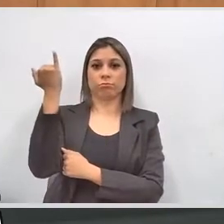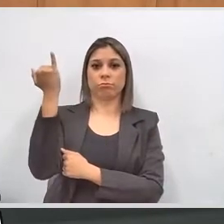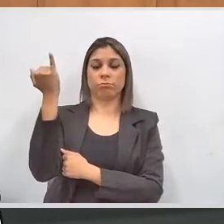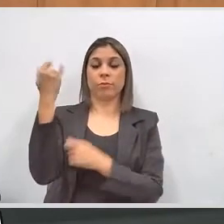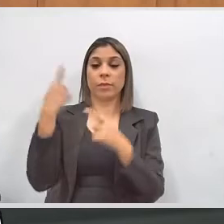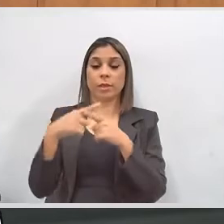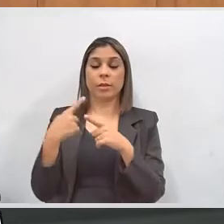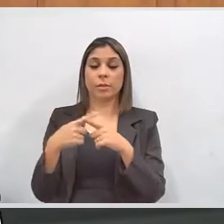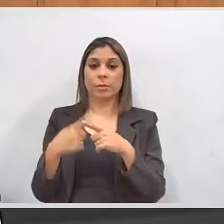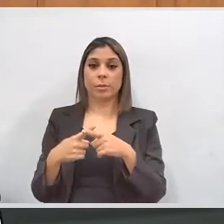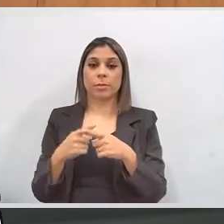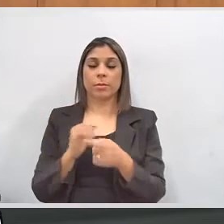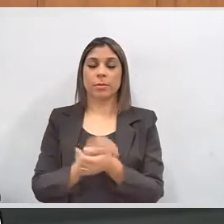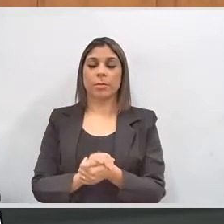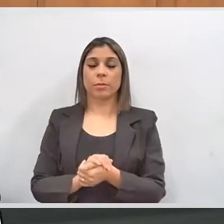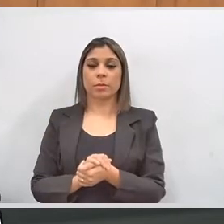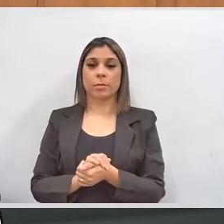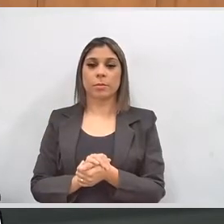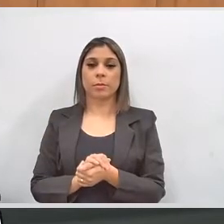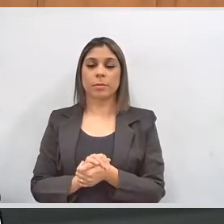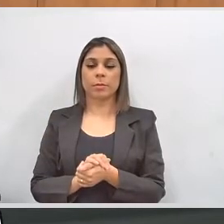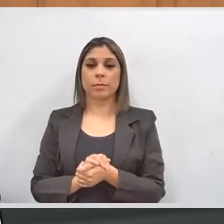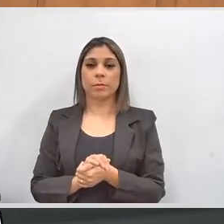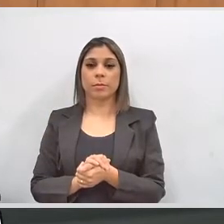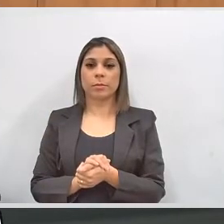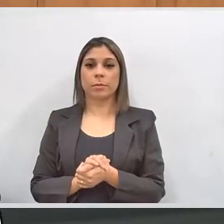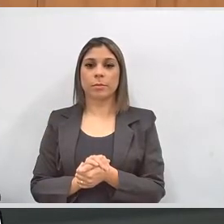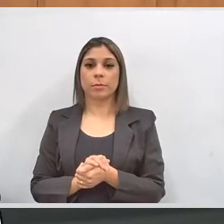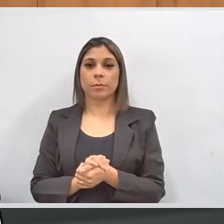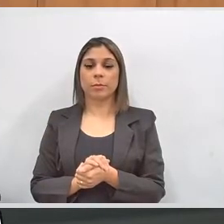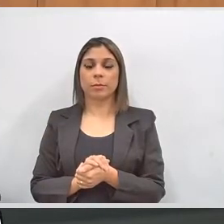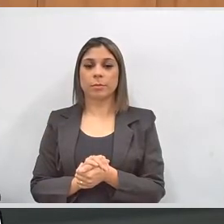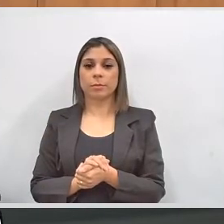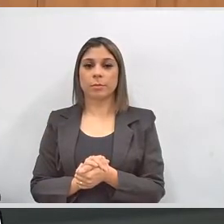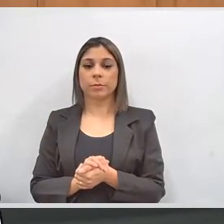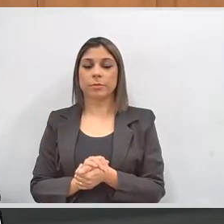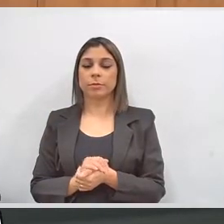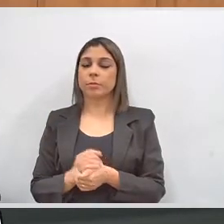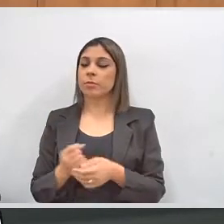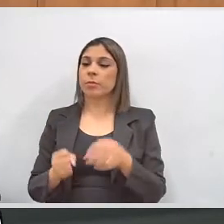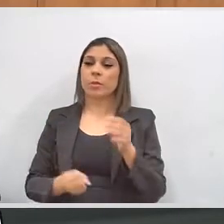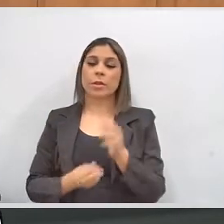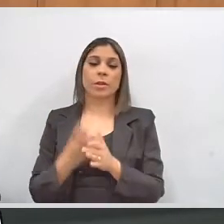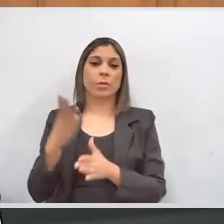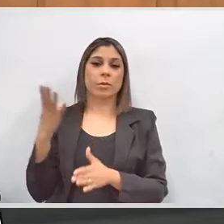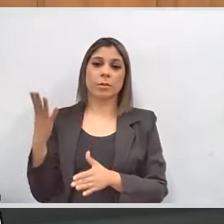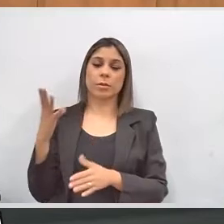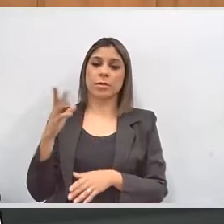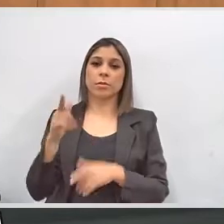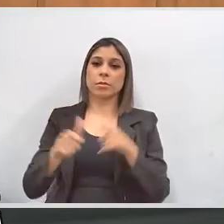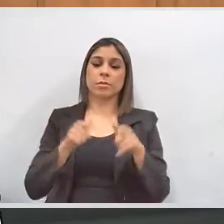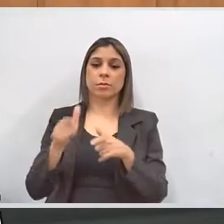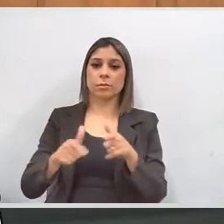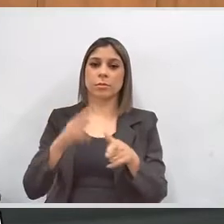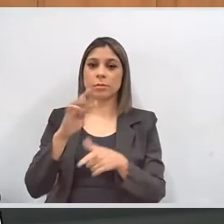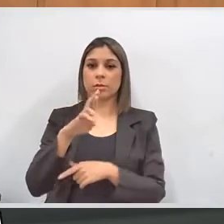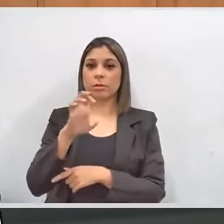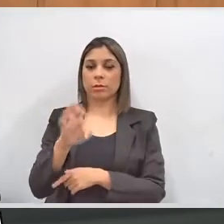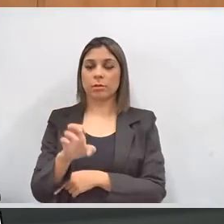são os diversos as ações do TRE, no sentido de